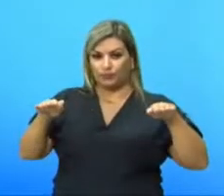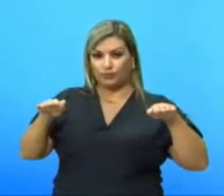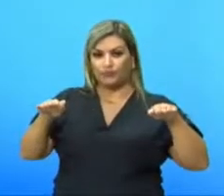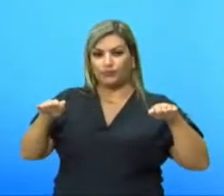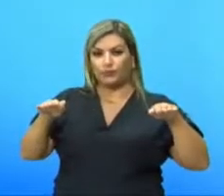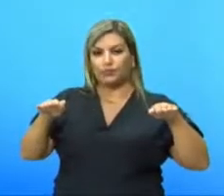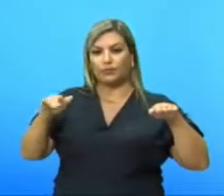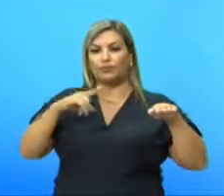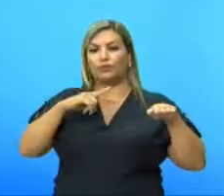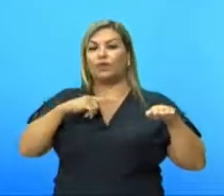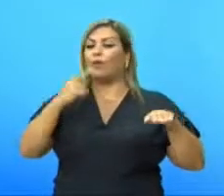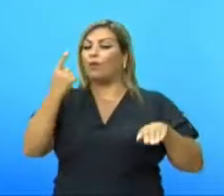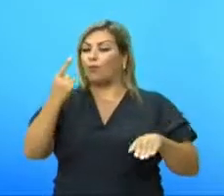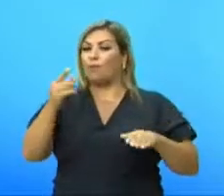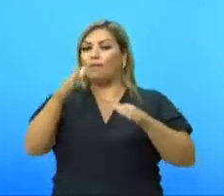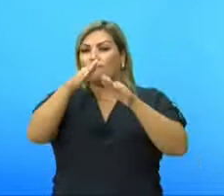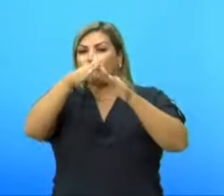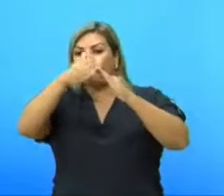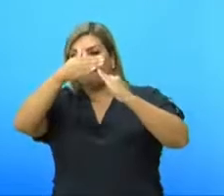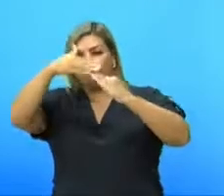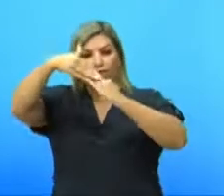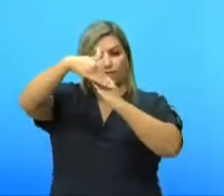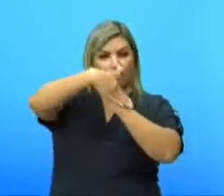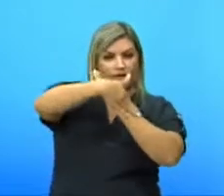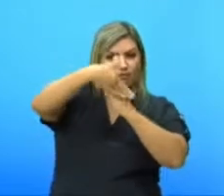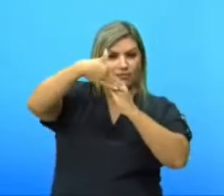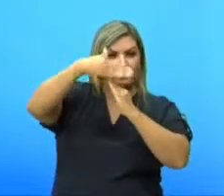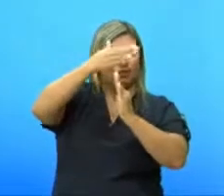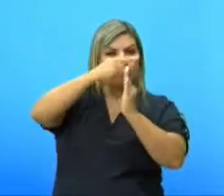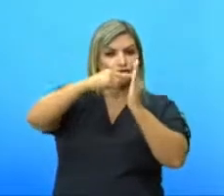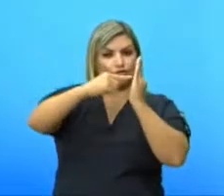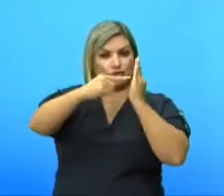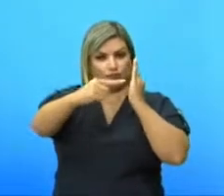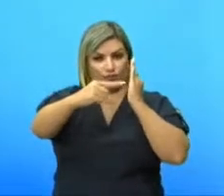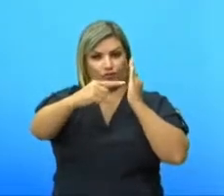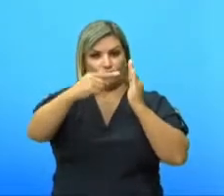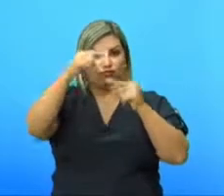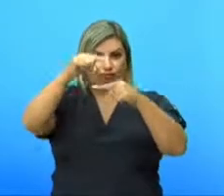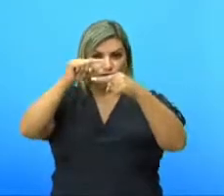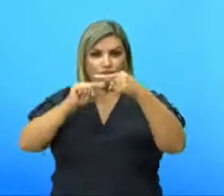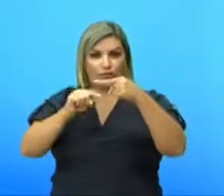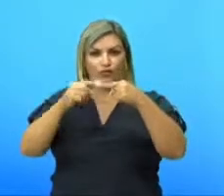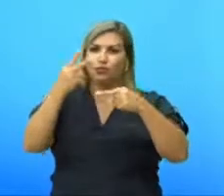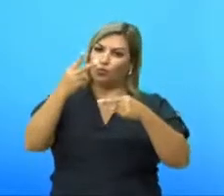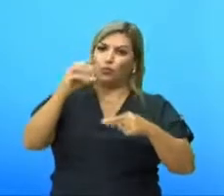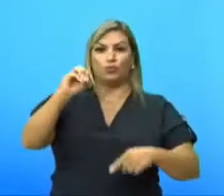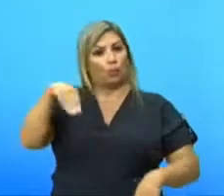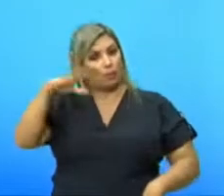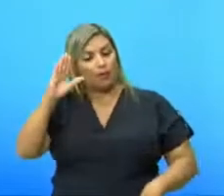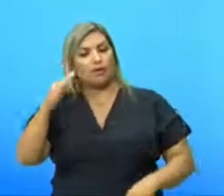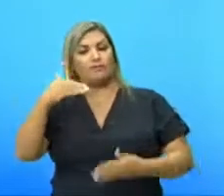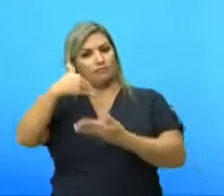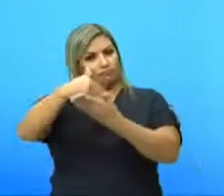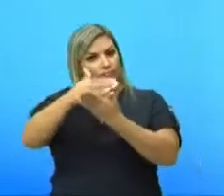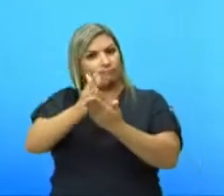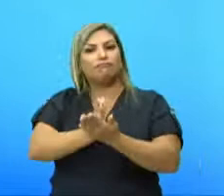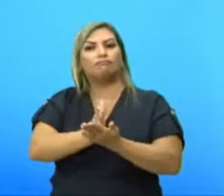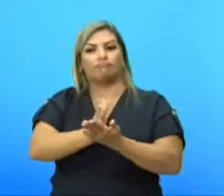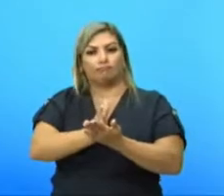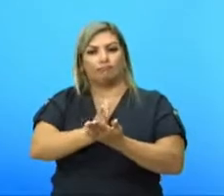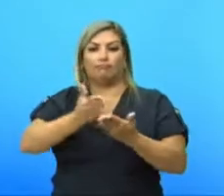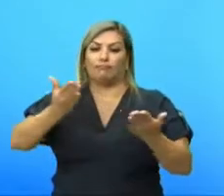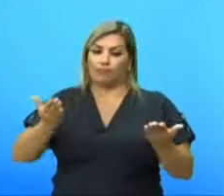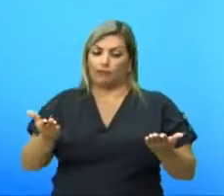pelo menos uma face divide o poliedro em duas ou mais partes. Ou seja, é aquele